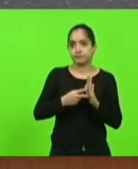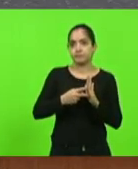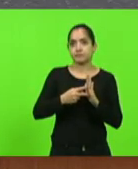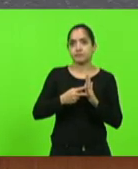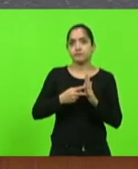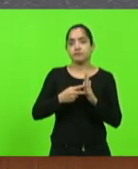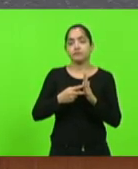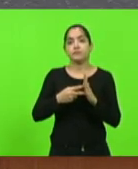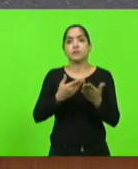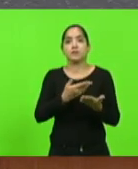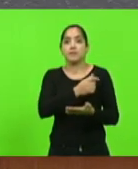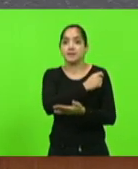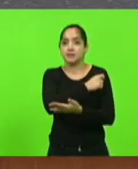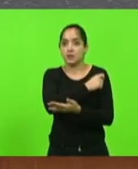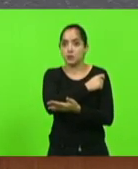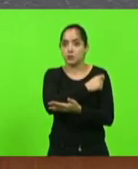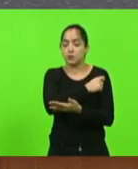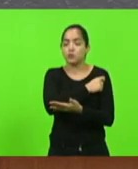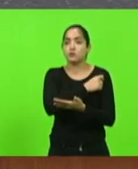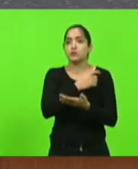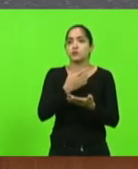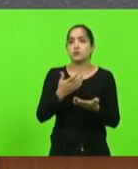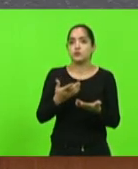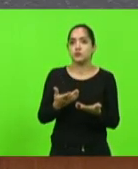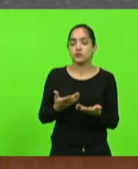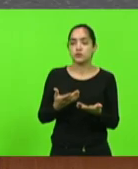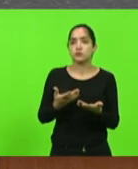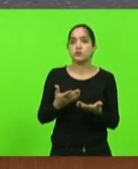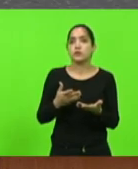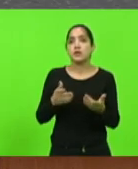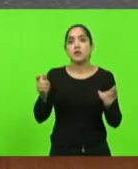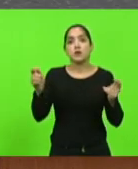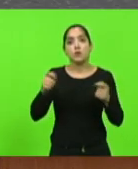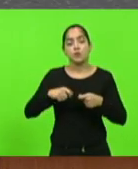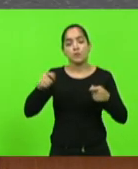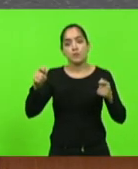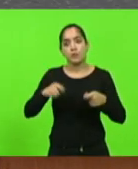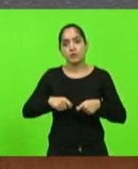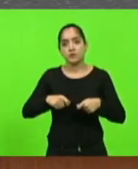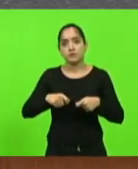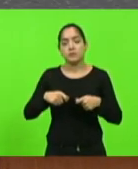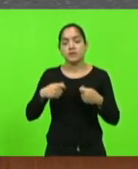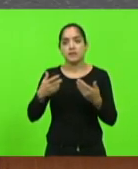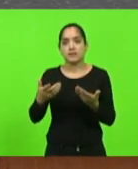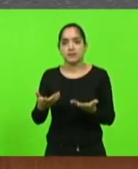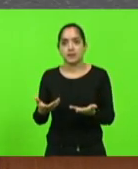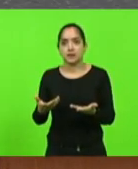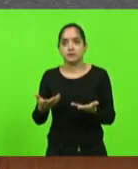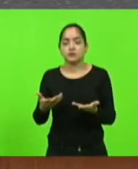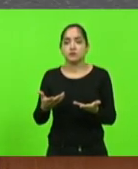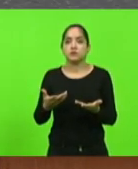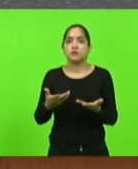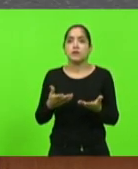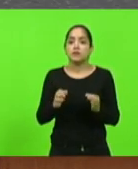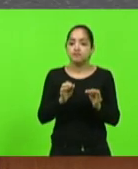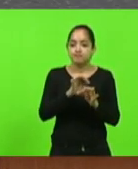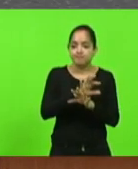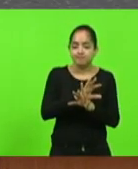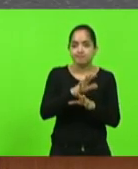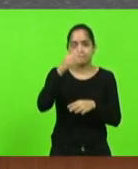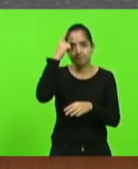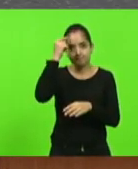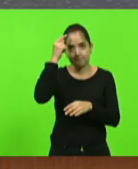estudantes com possibilidade de concluir o seu ensino